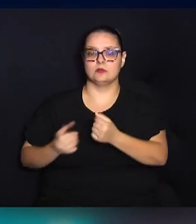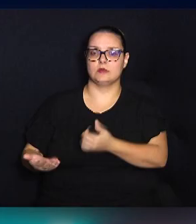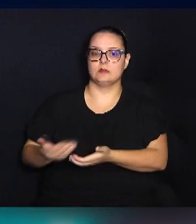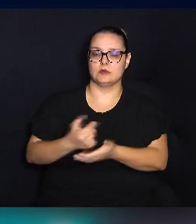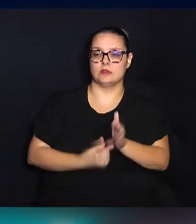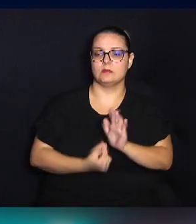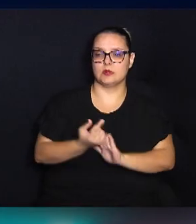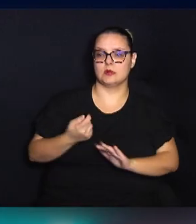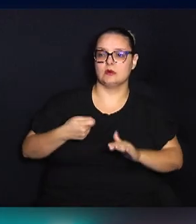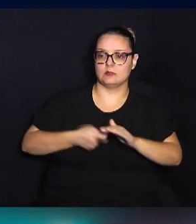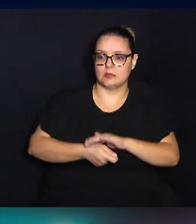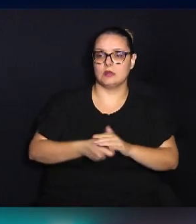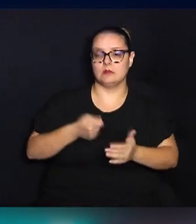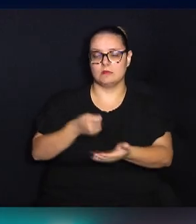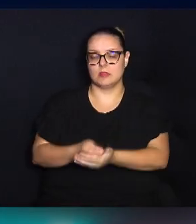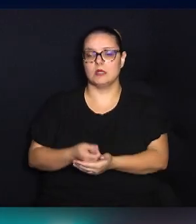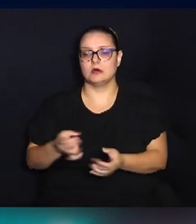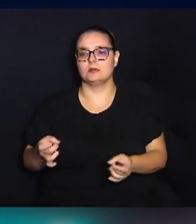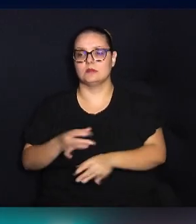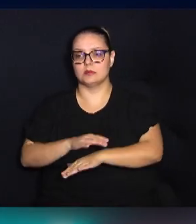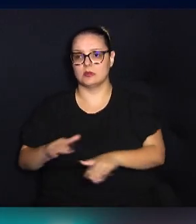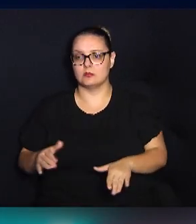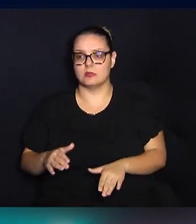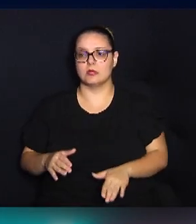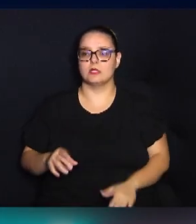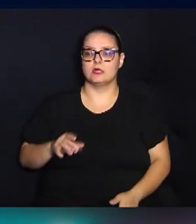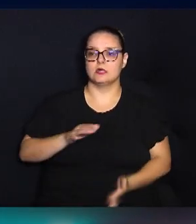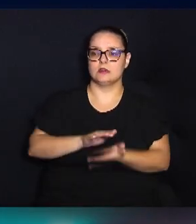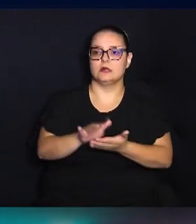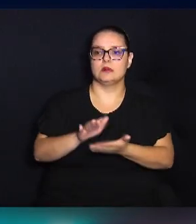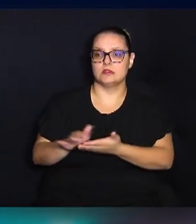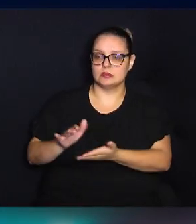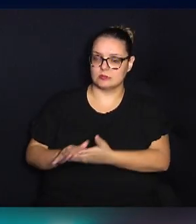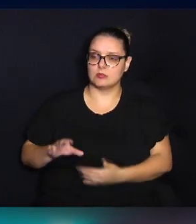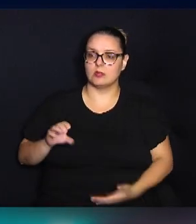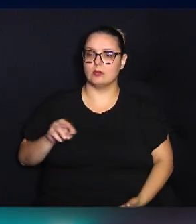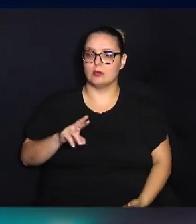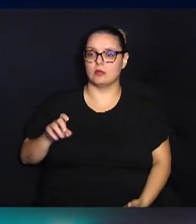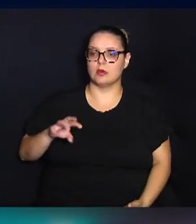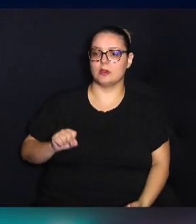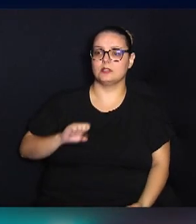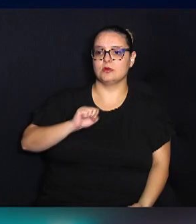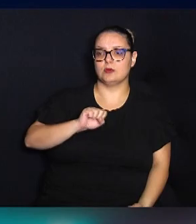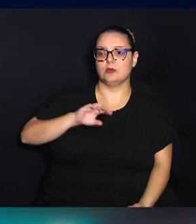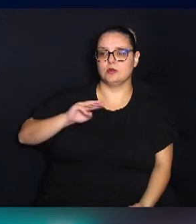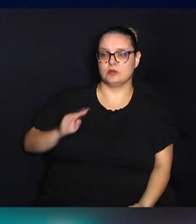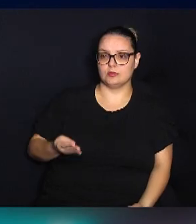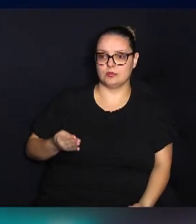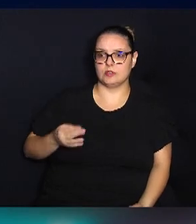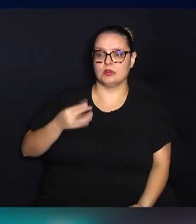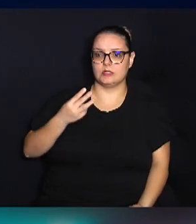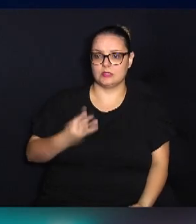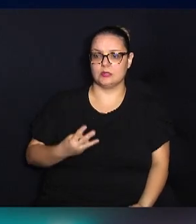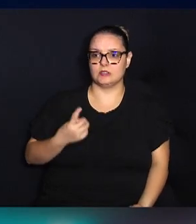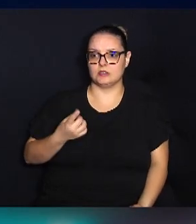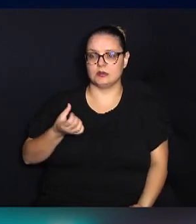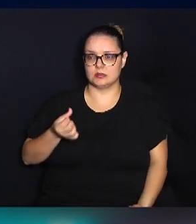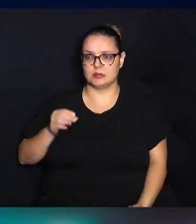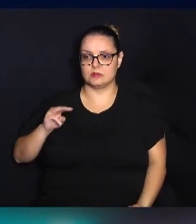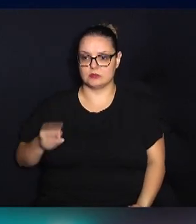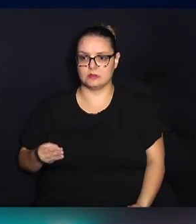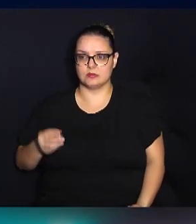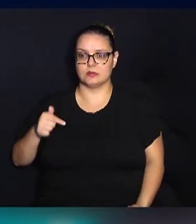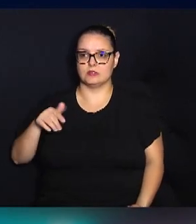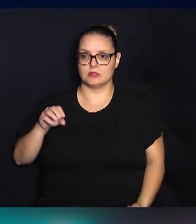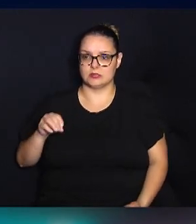empenhada, liquidada e a paga. Nas despesas correntes, foram orçados R$ 8,316,7 bilhões.